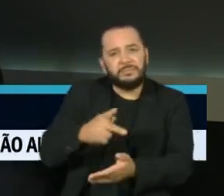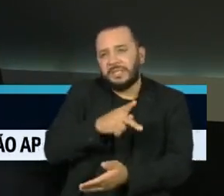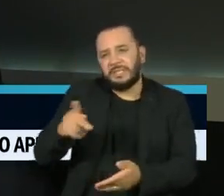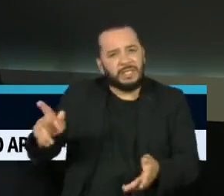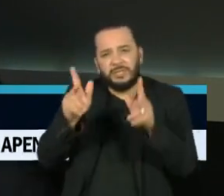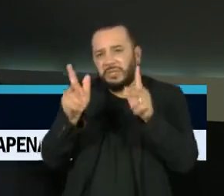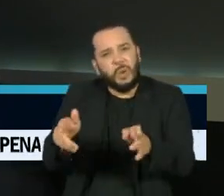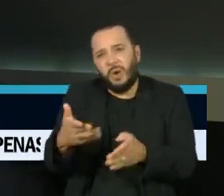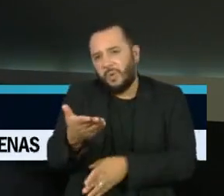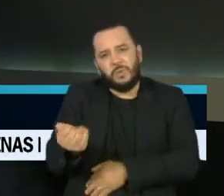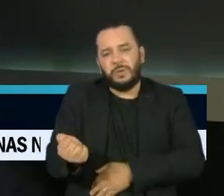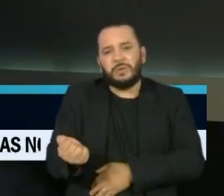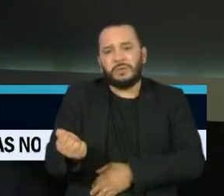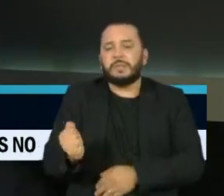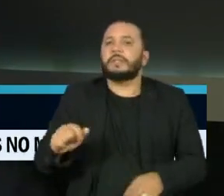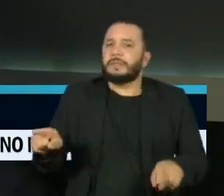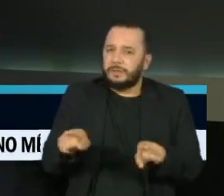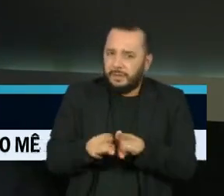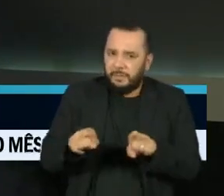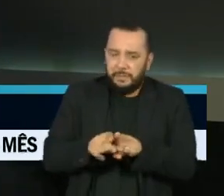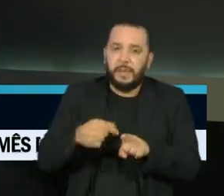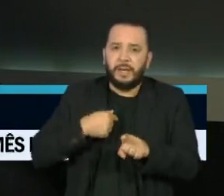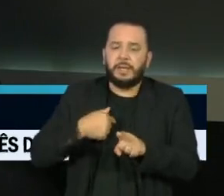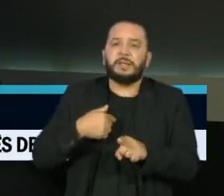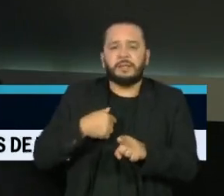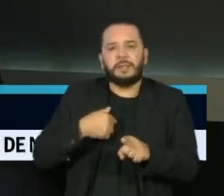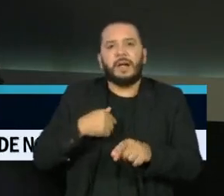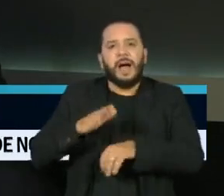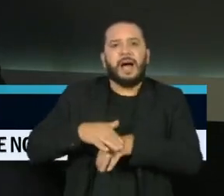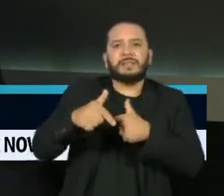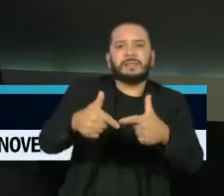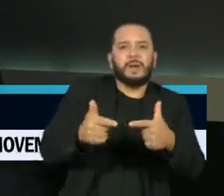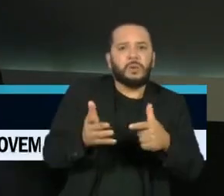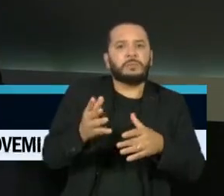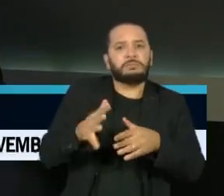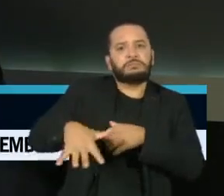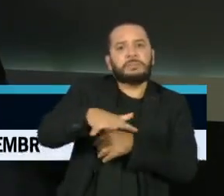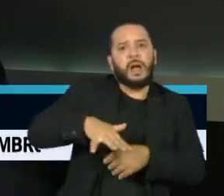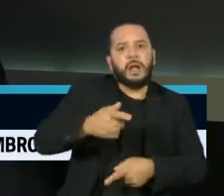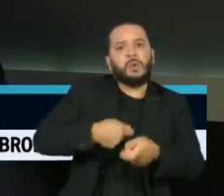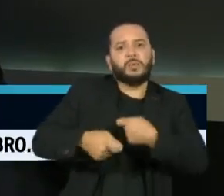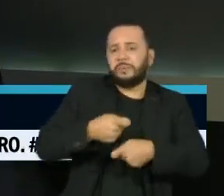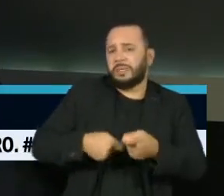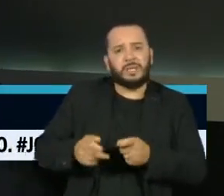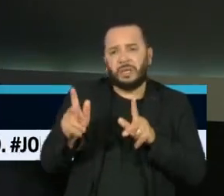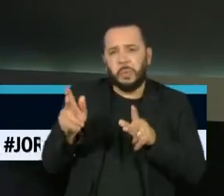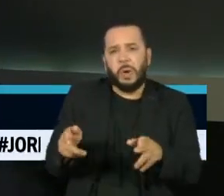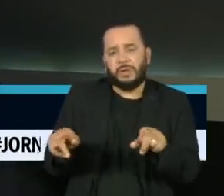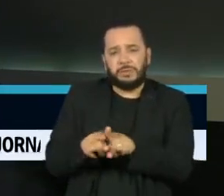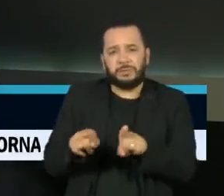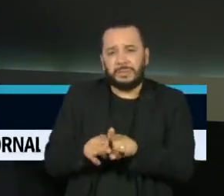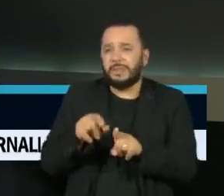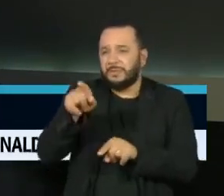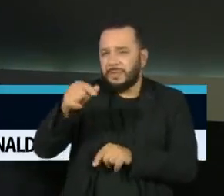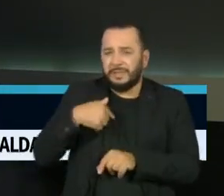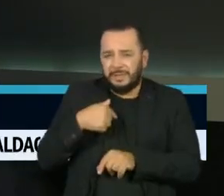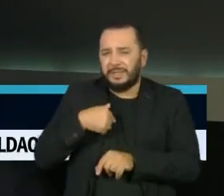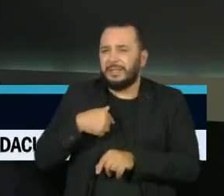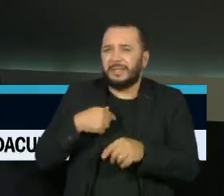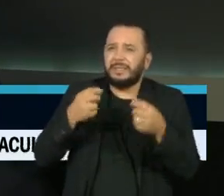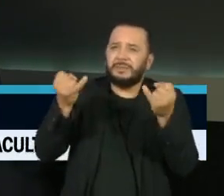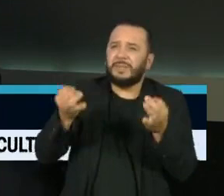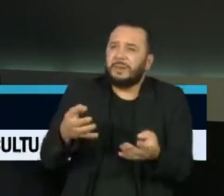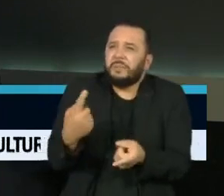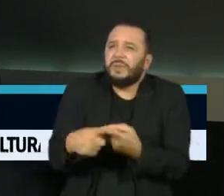inclusive o que ele tem aplicado na economia. Ao olhar para esse período, você conseguiu decifrar o que explica a